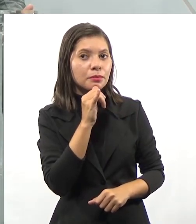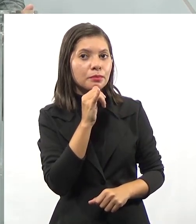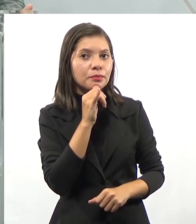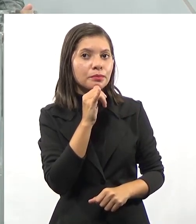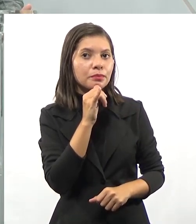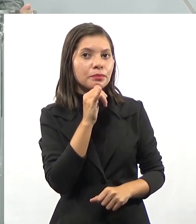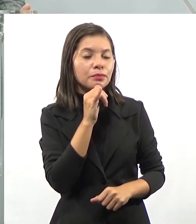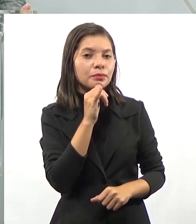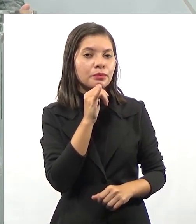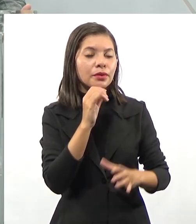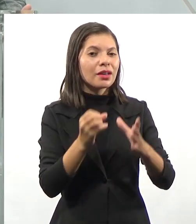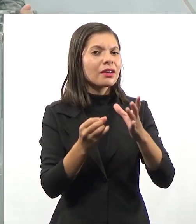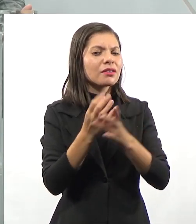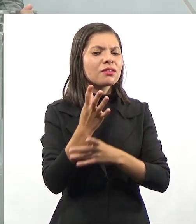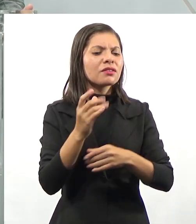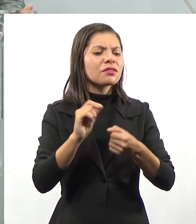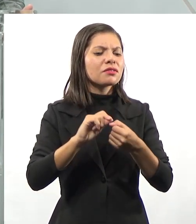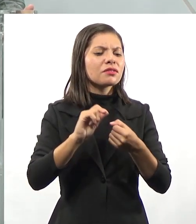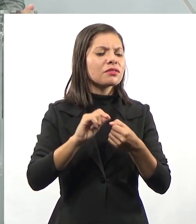construa um blog,